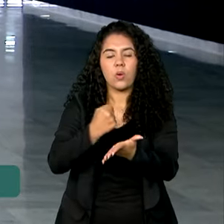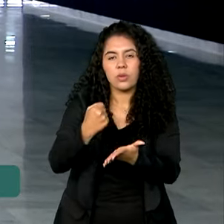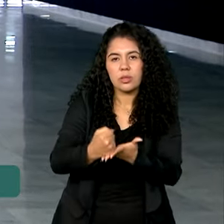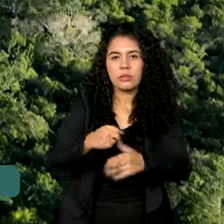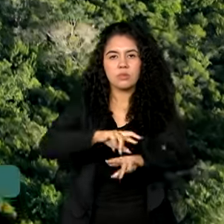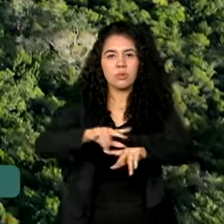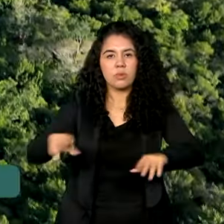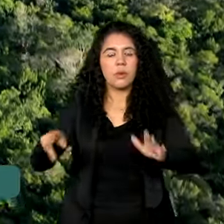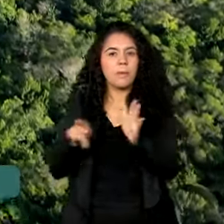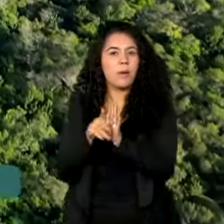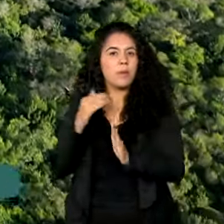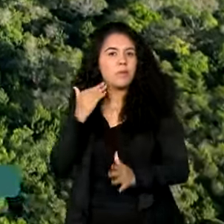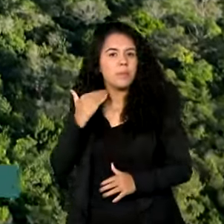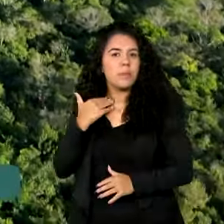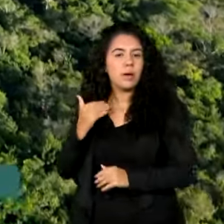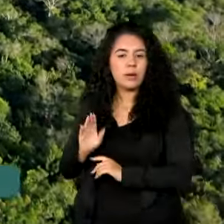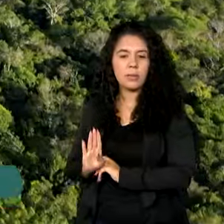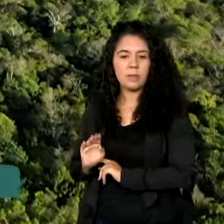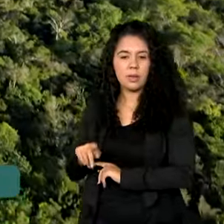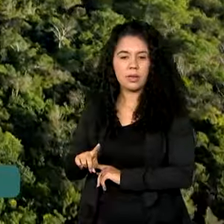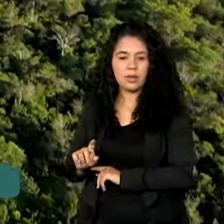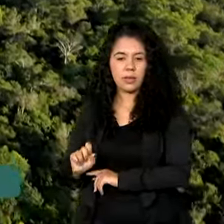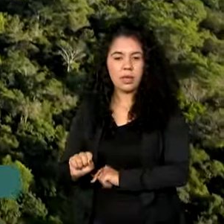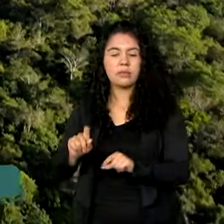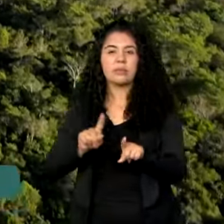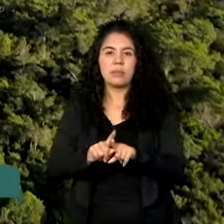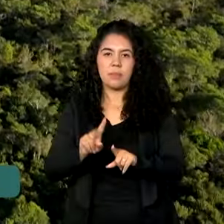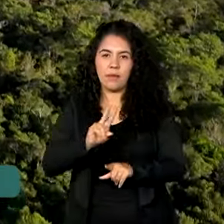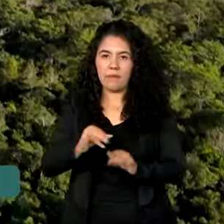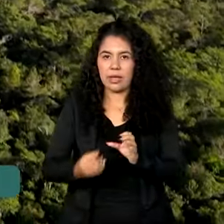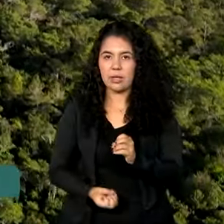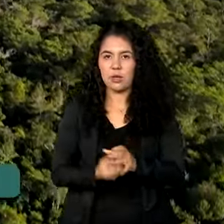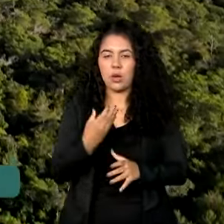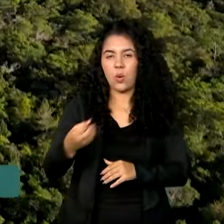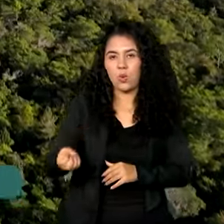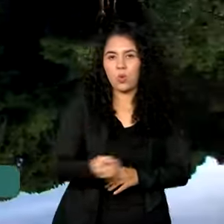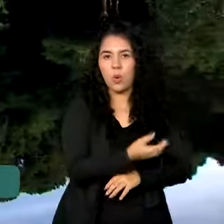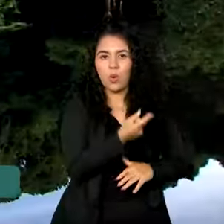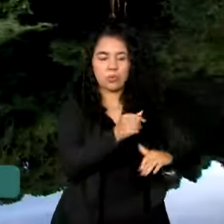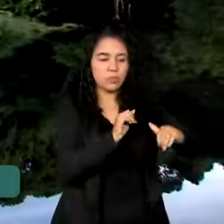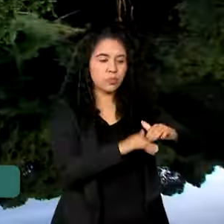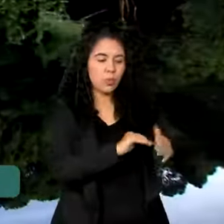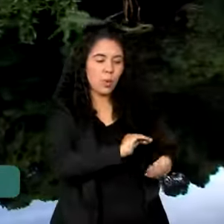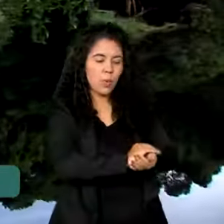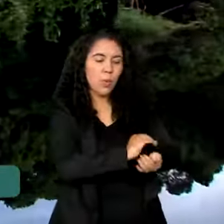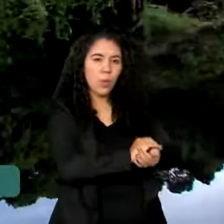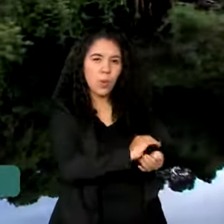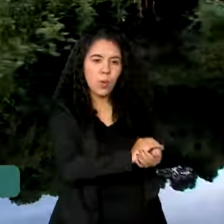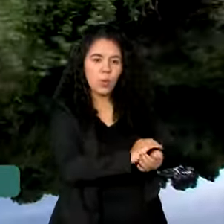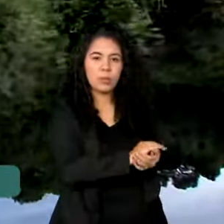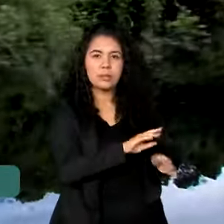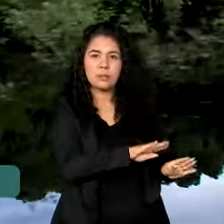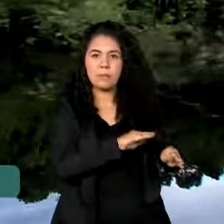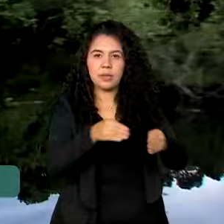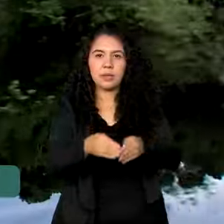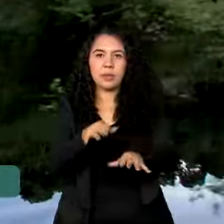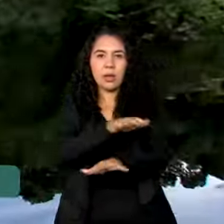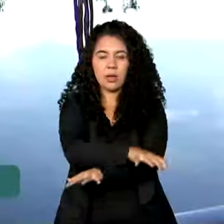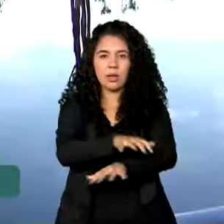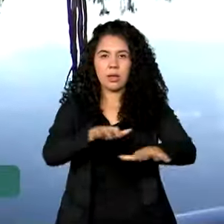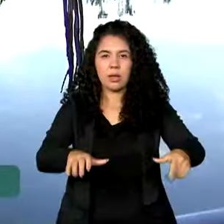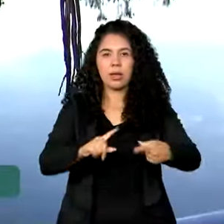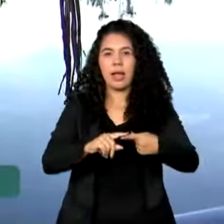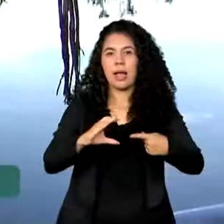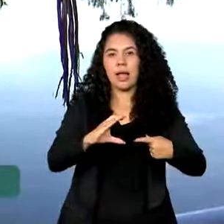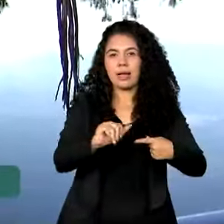BNDES. E será criado um novo fundo para gestão de recursos específicos para os biomas como Caatinga,